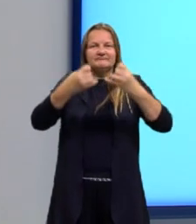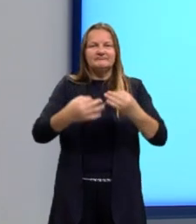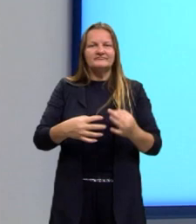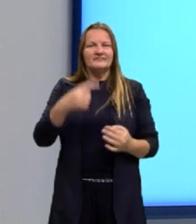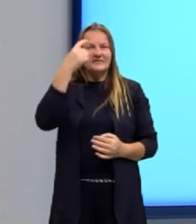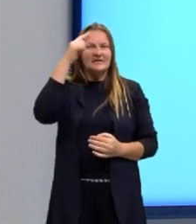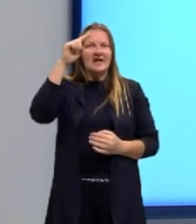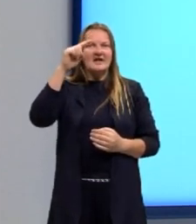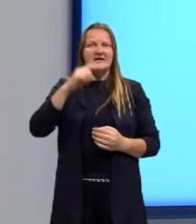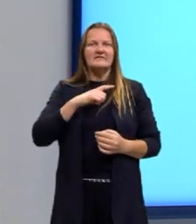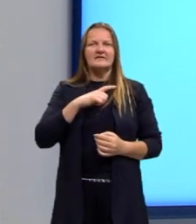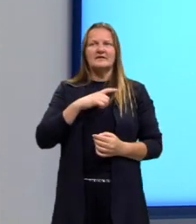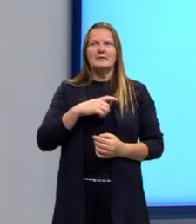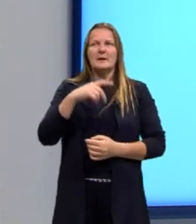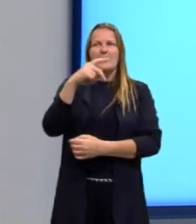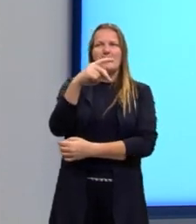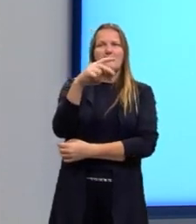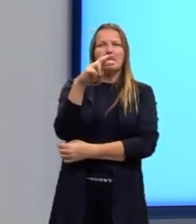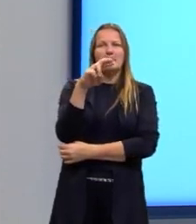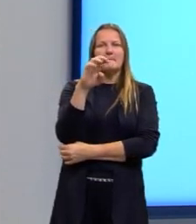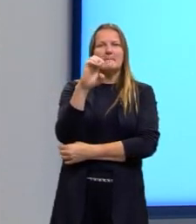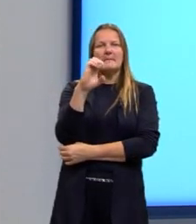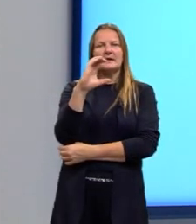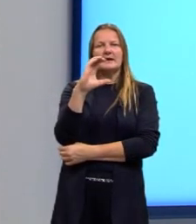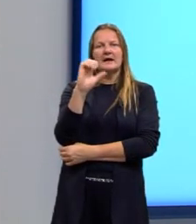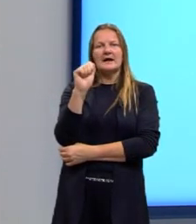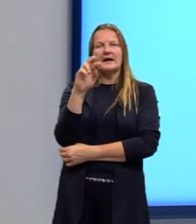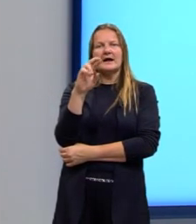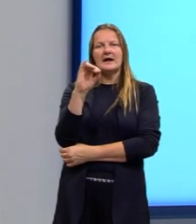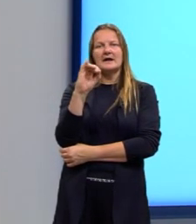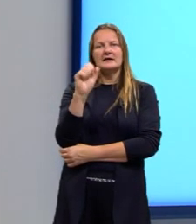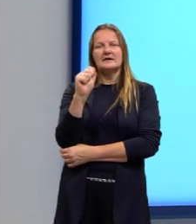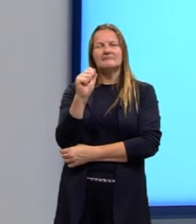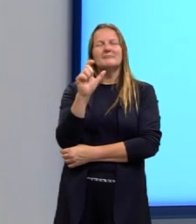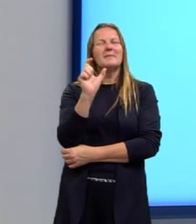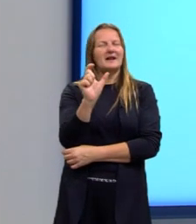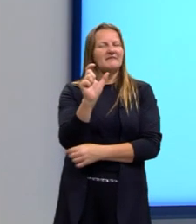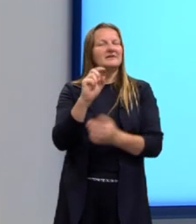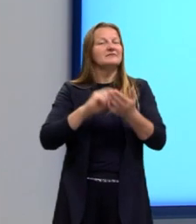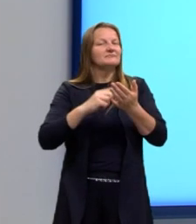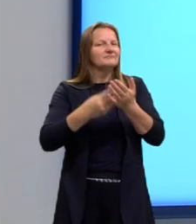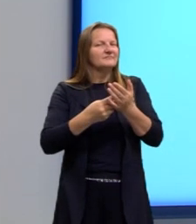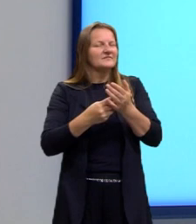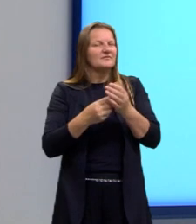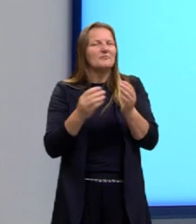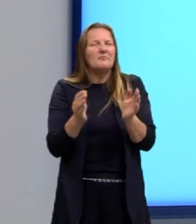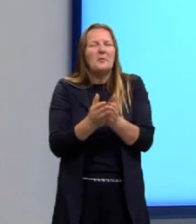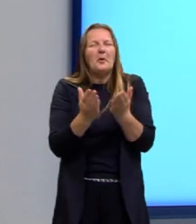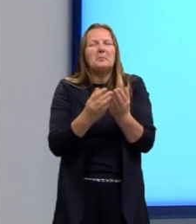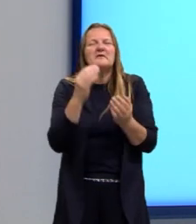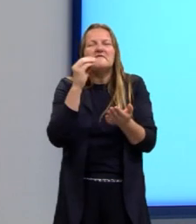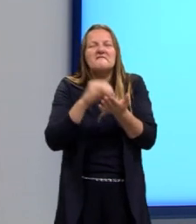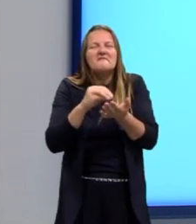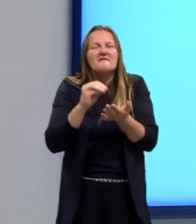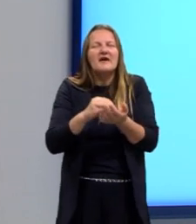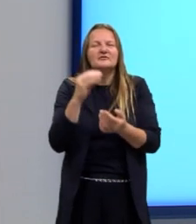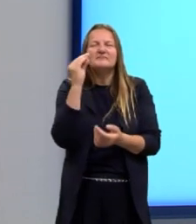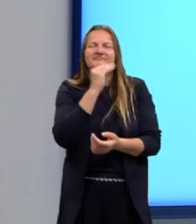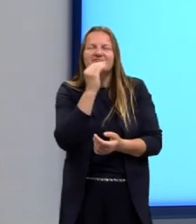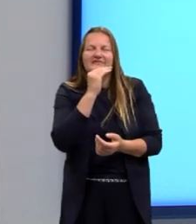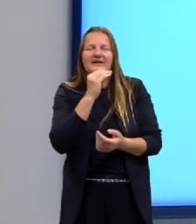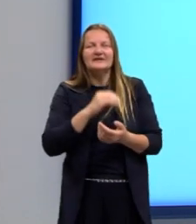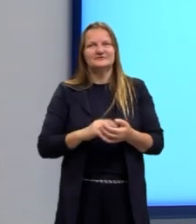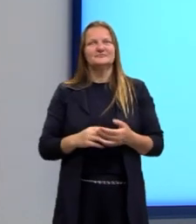Brasil, tem o precária lá, ó. Ó a palavrinha precária. Já disse também que não, não há. Mas a gente